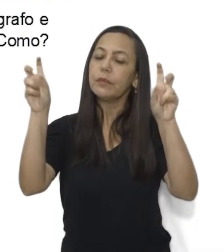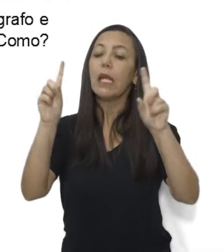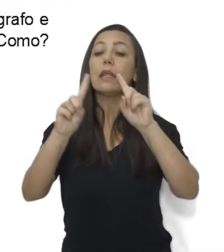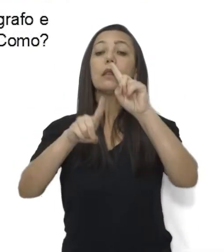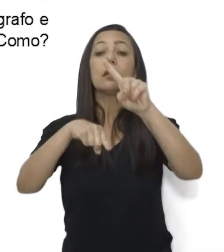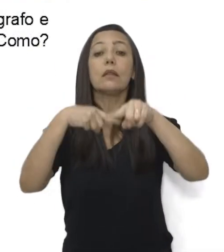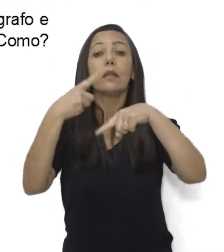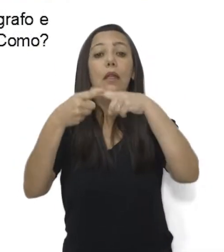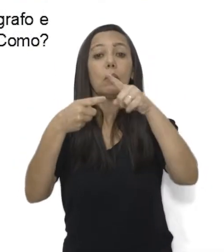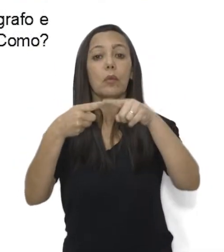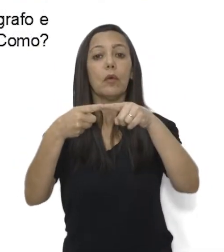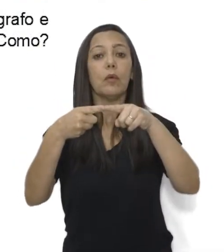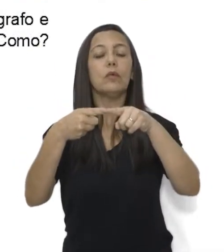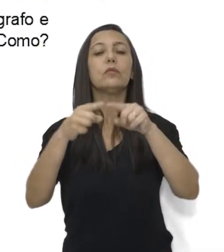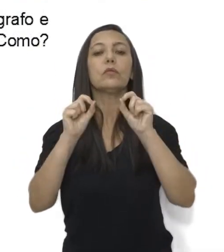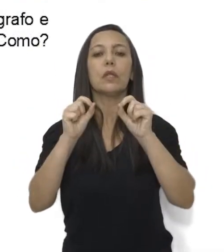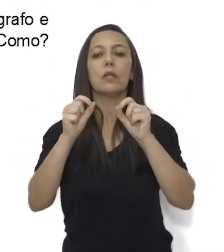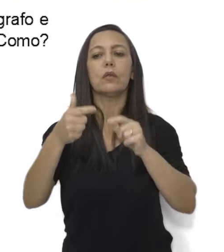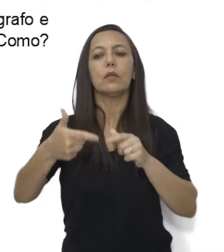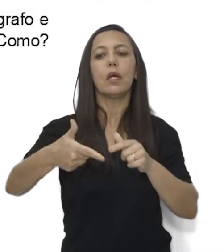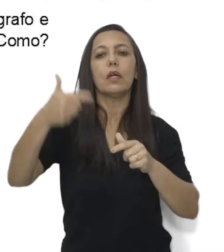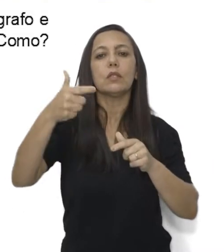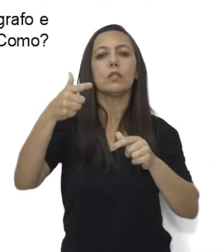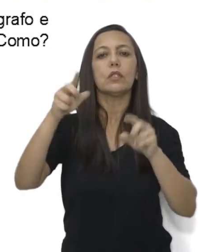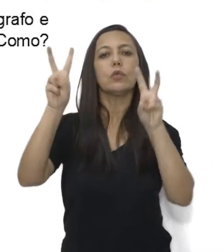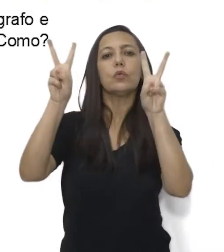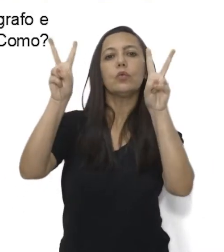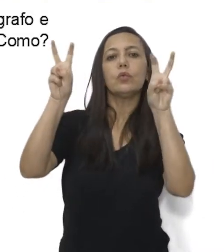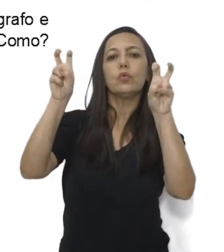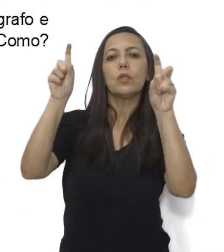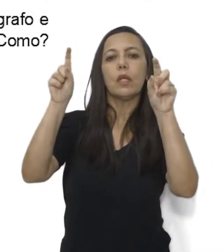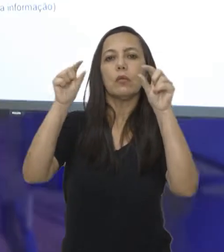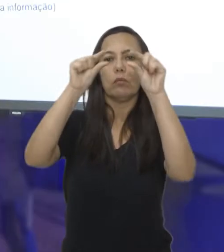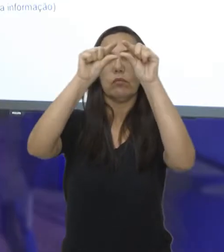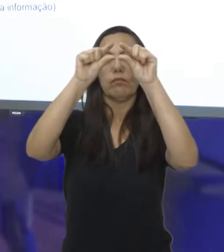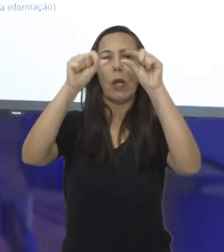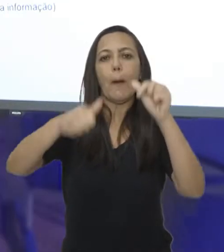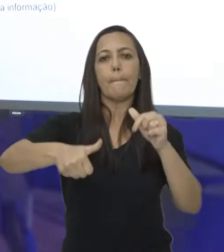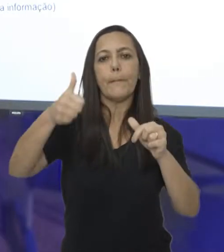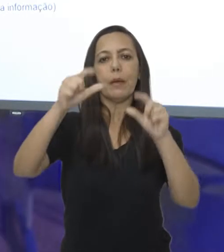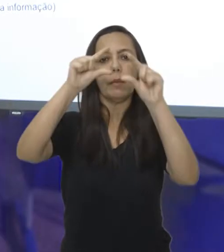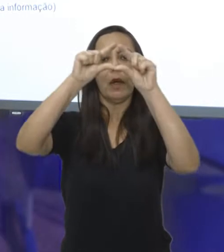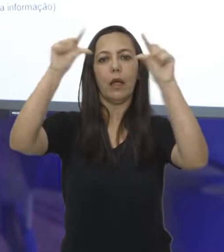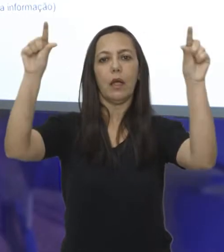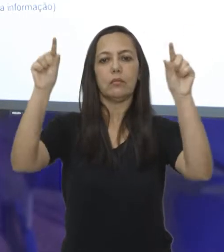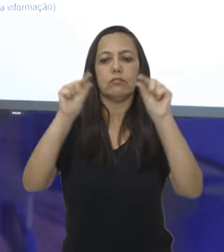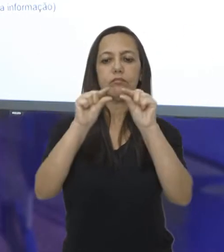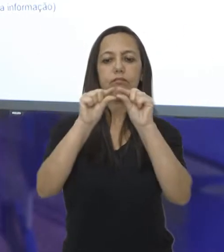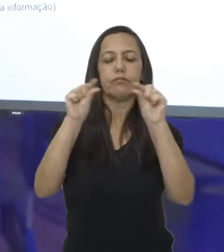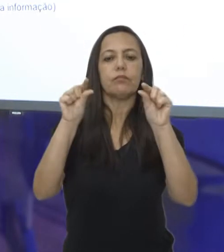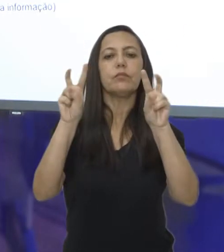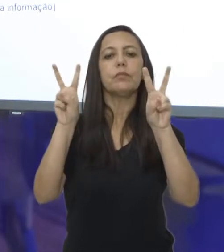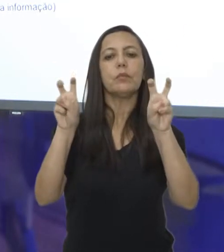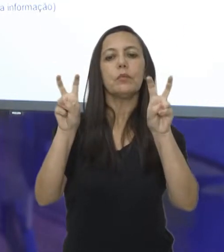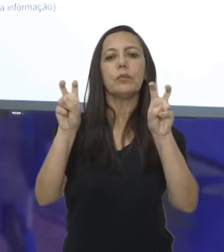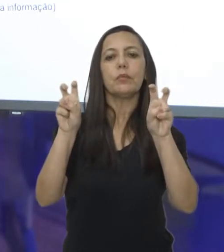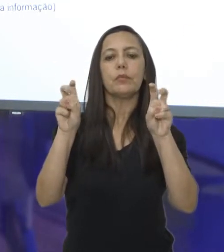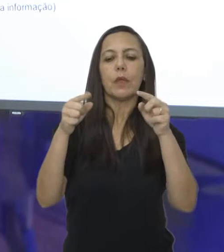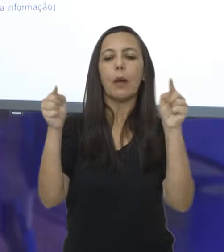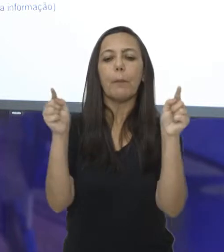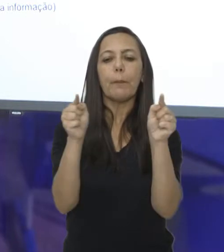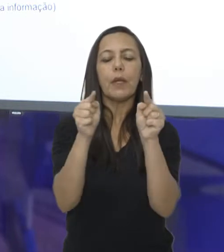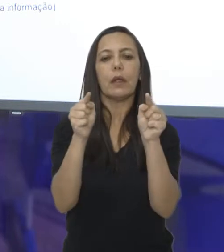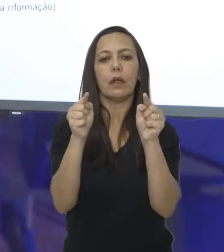Depois do título, a gente precisa, numa notícia, ter um subtítulo, que é um fragmento menor que vai nos dar